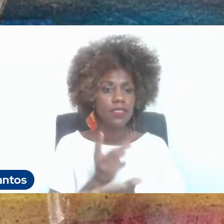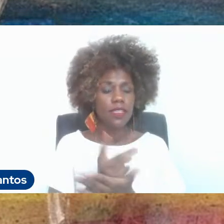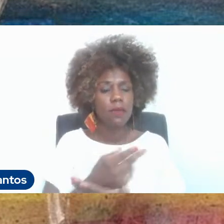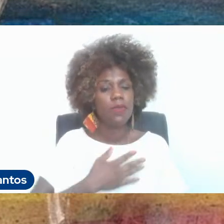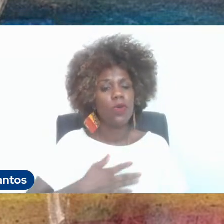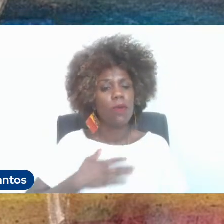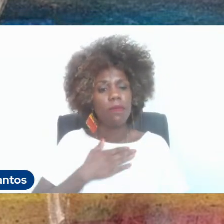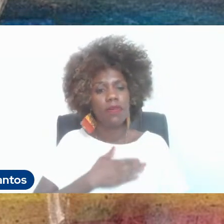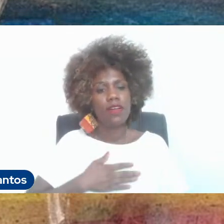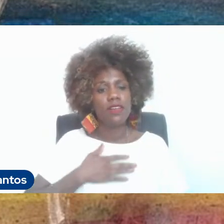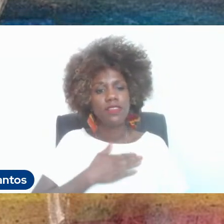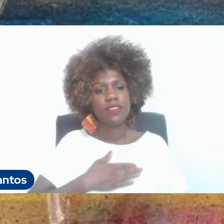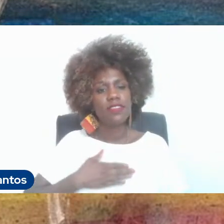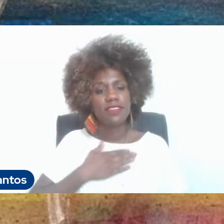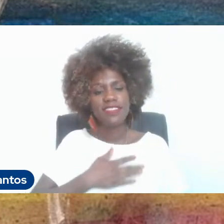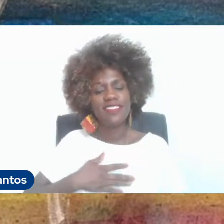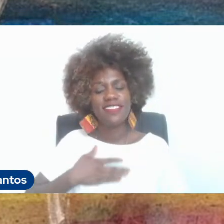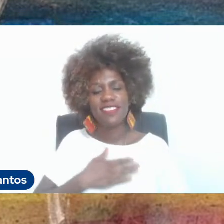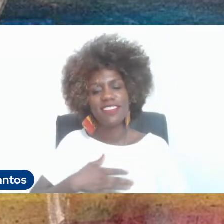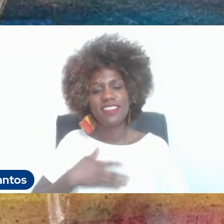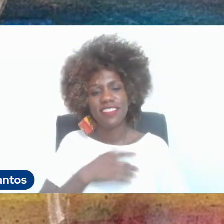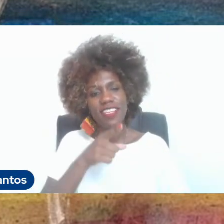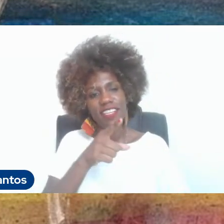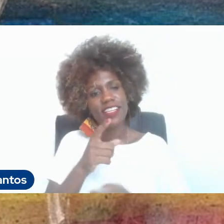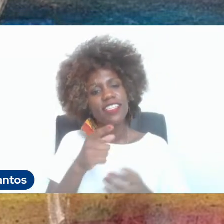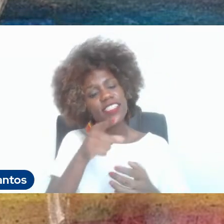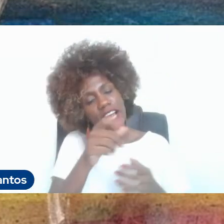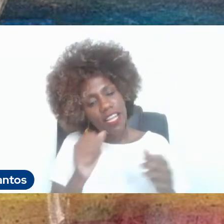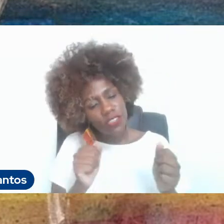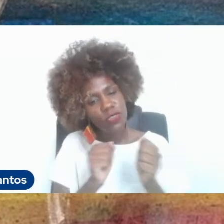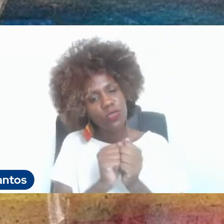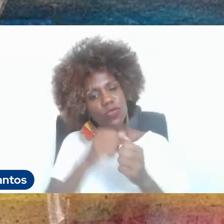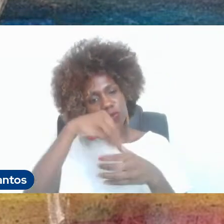estar perto da escola de dança,